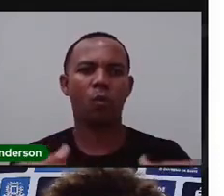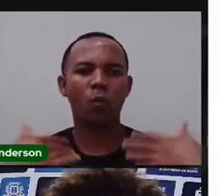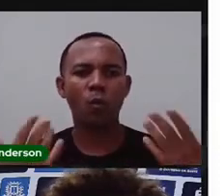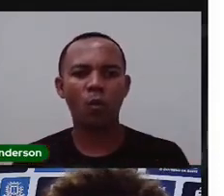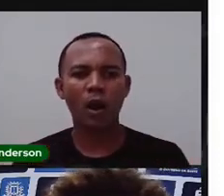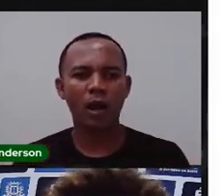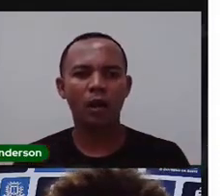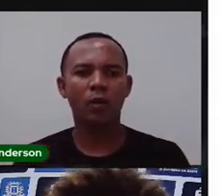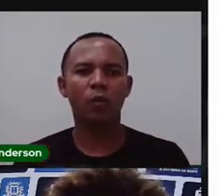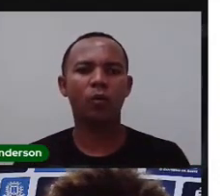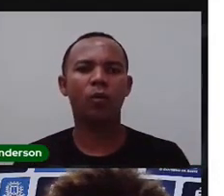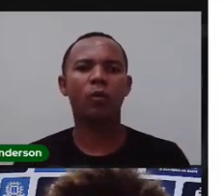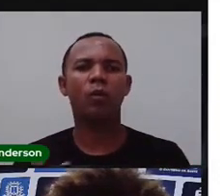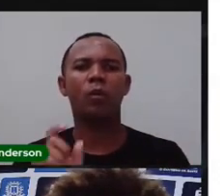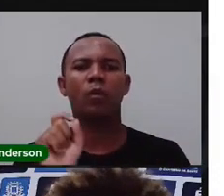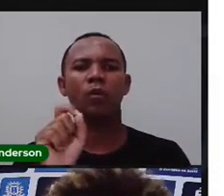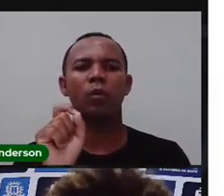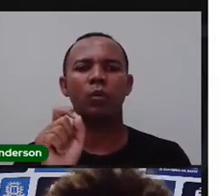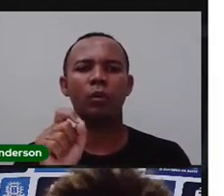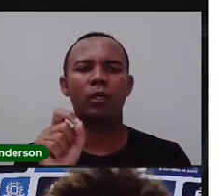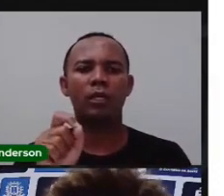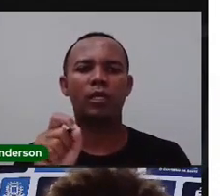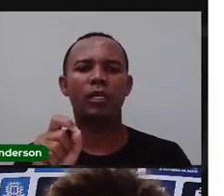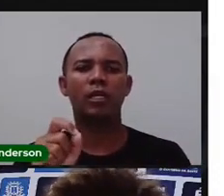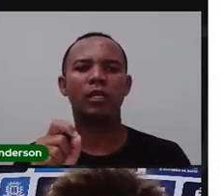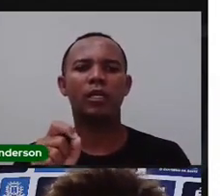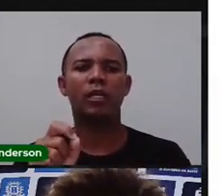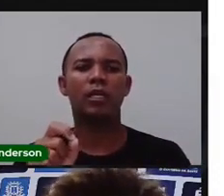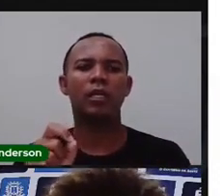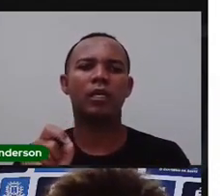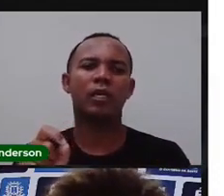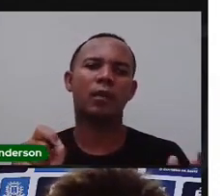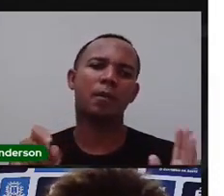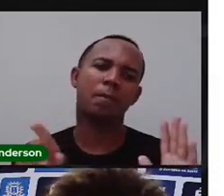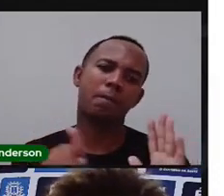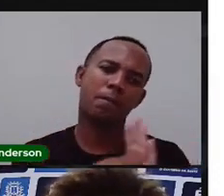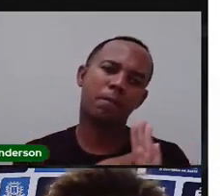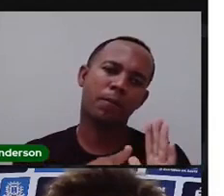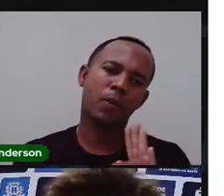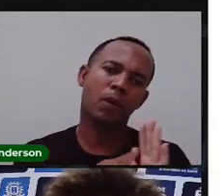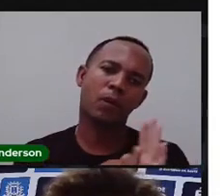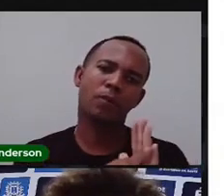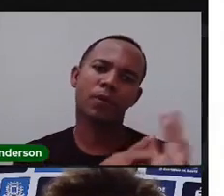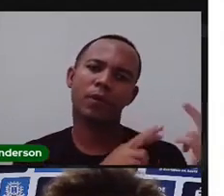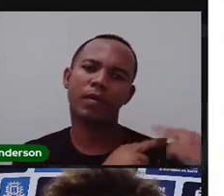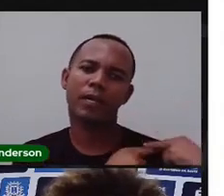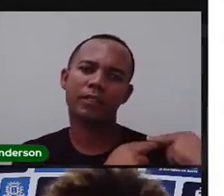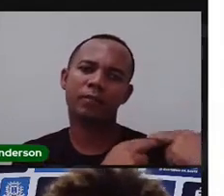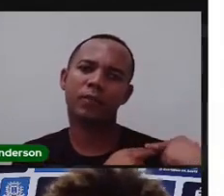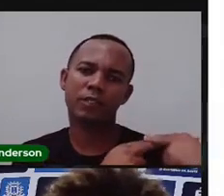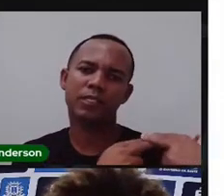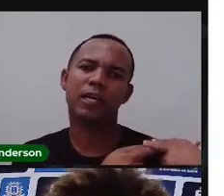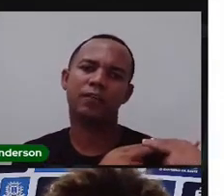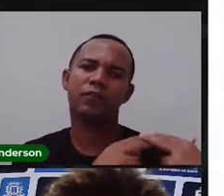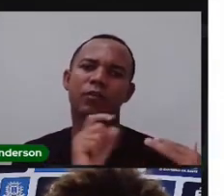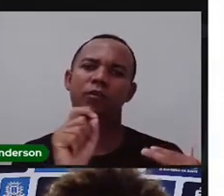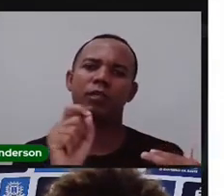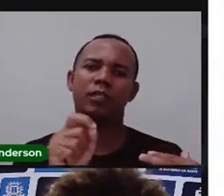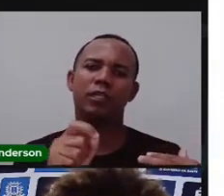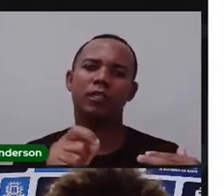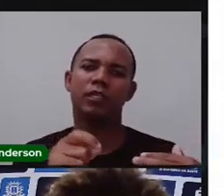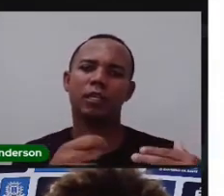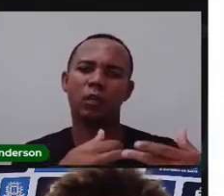instituição em nosso país que é responsável pela conservação dos